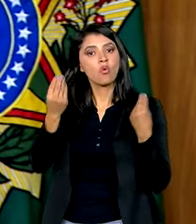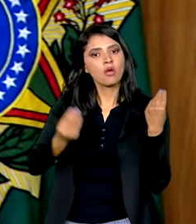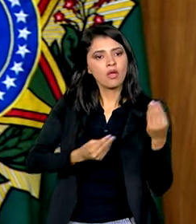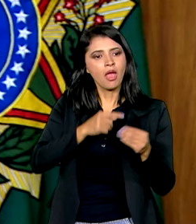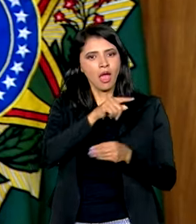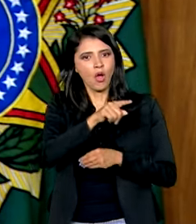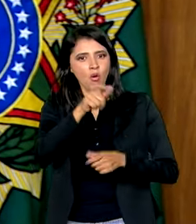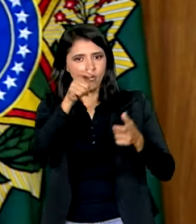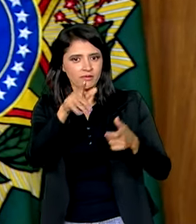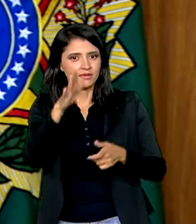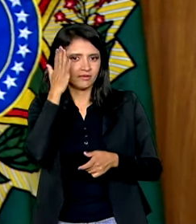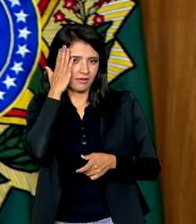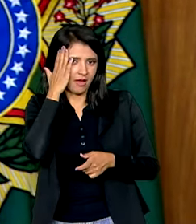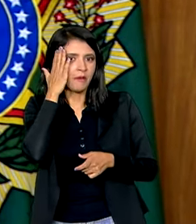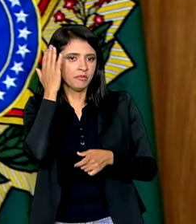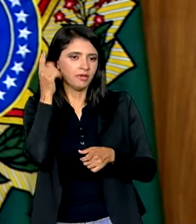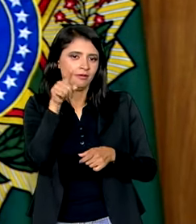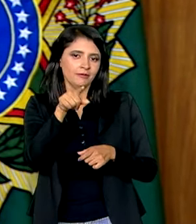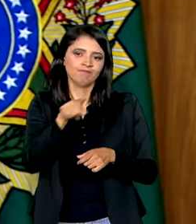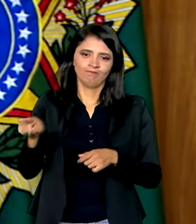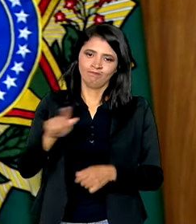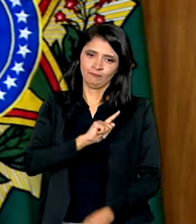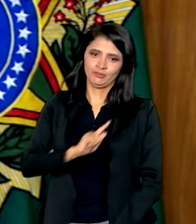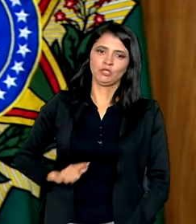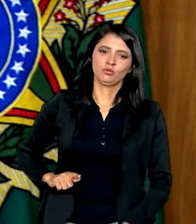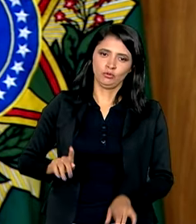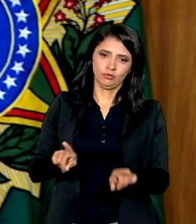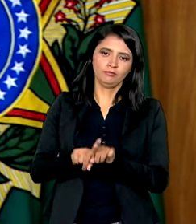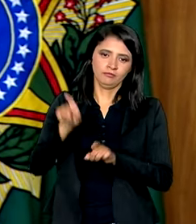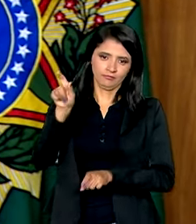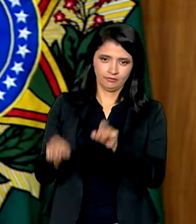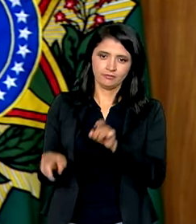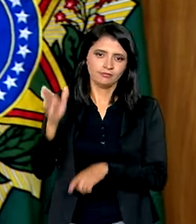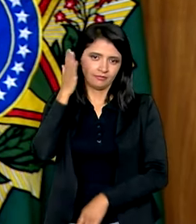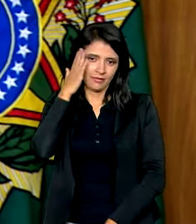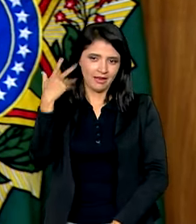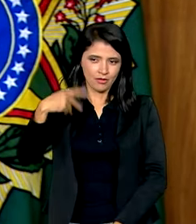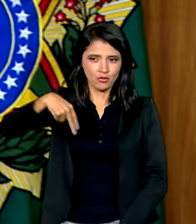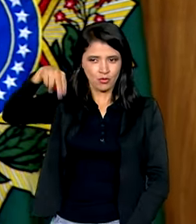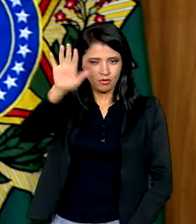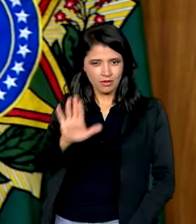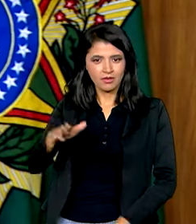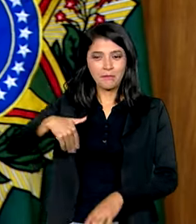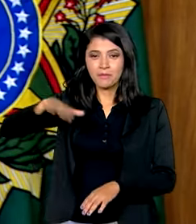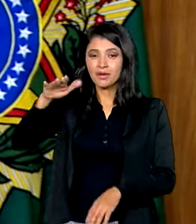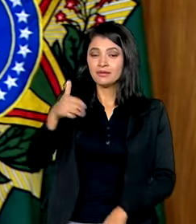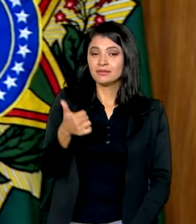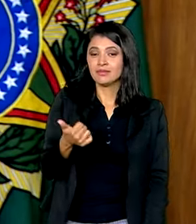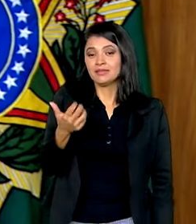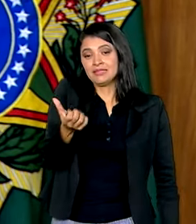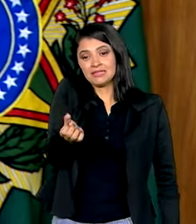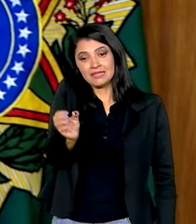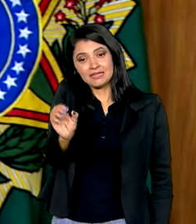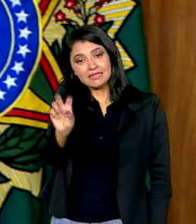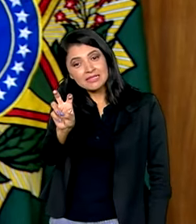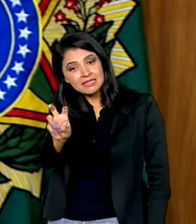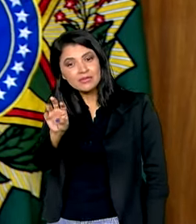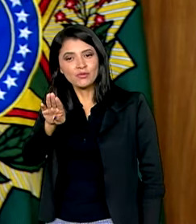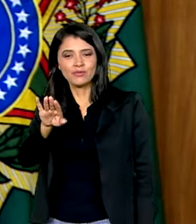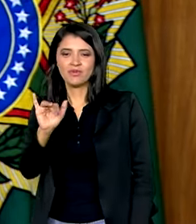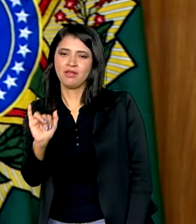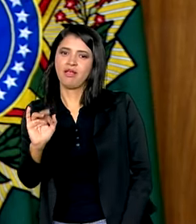você sabe bem disso, Brandão, e os governadores do nordeste, mais de 165